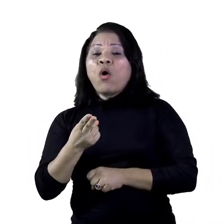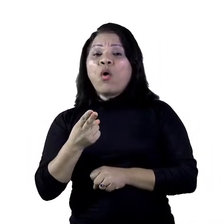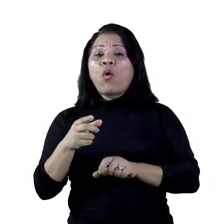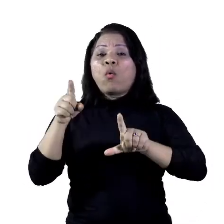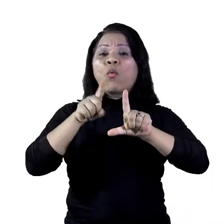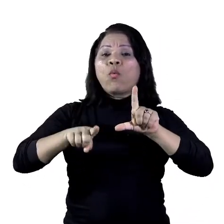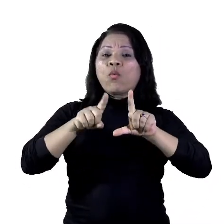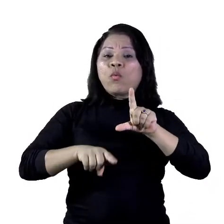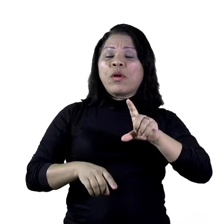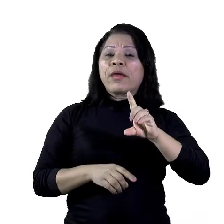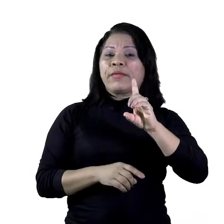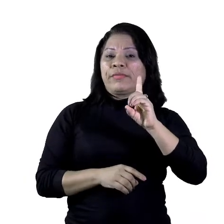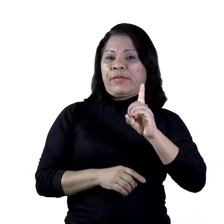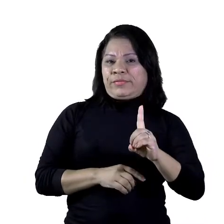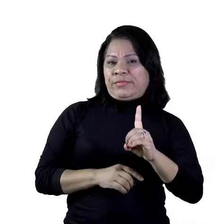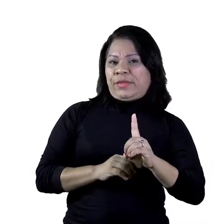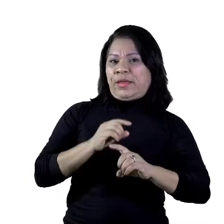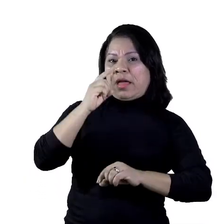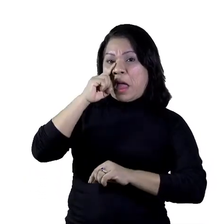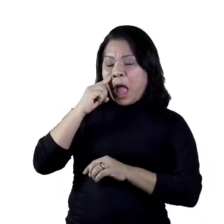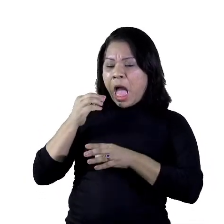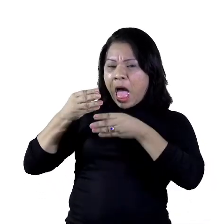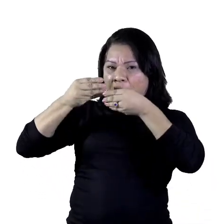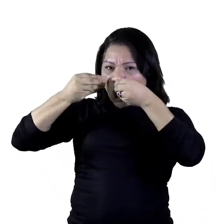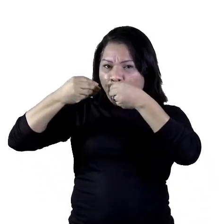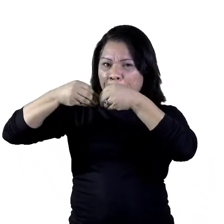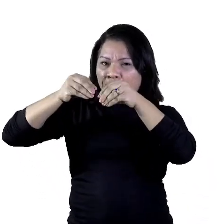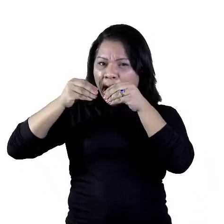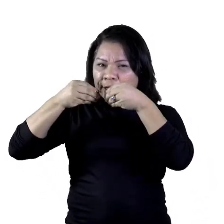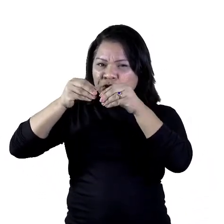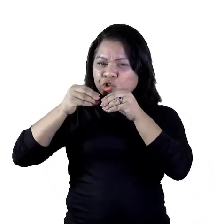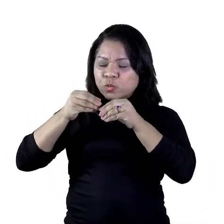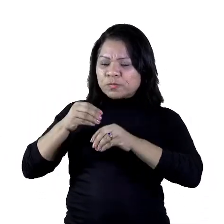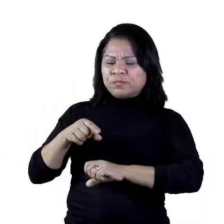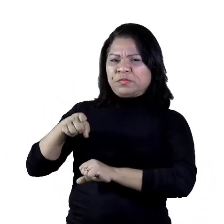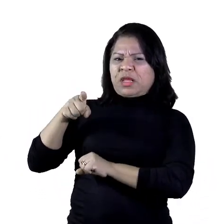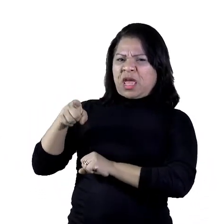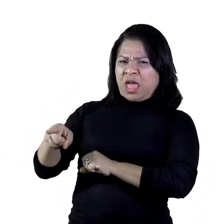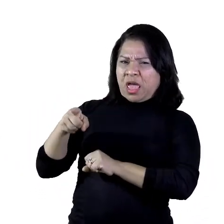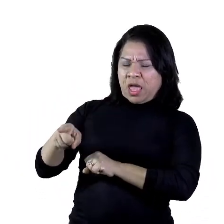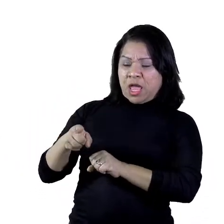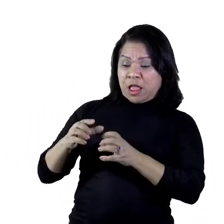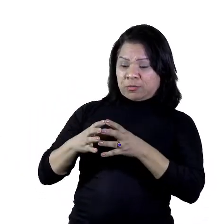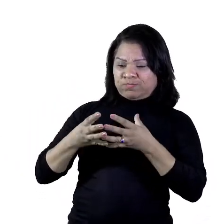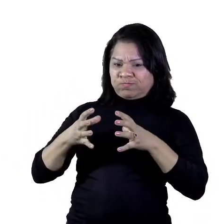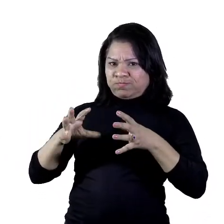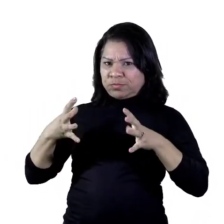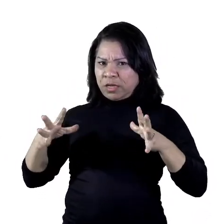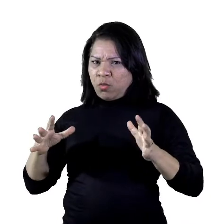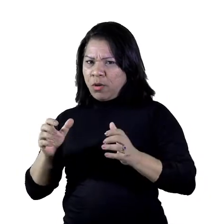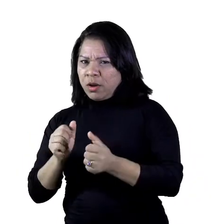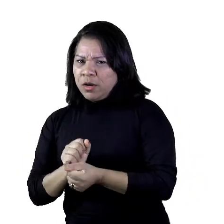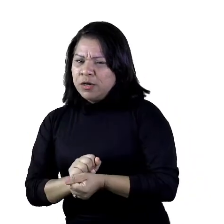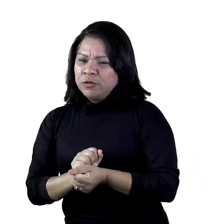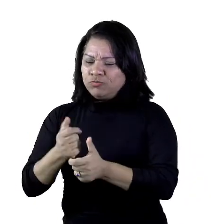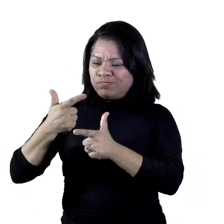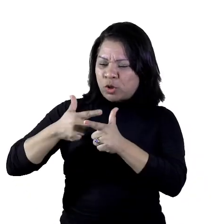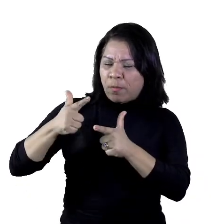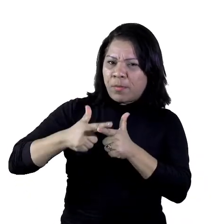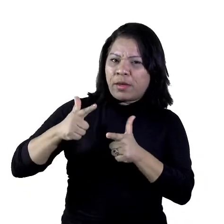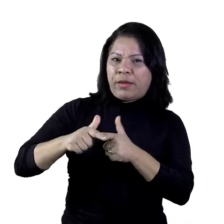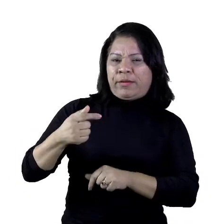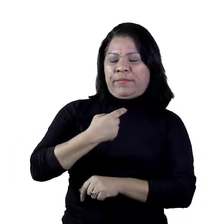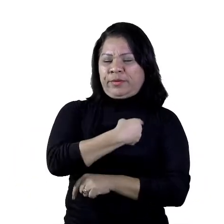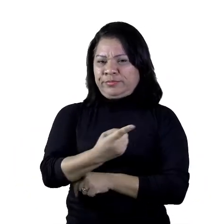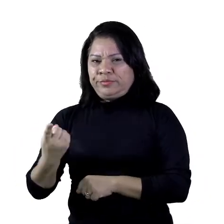plástico? O plástico é um dos grandes vilões hoje da nossa vida